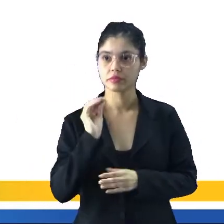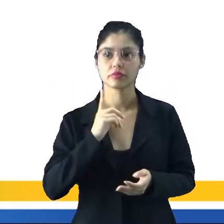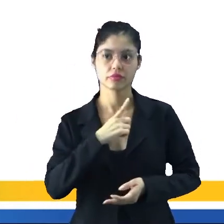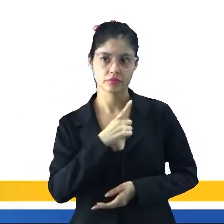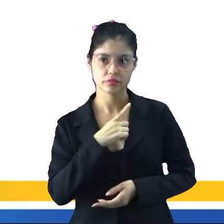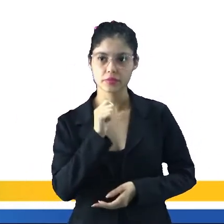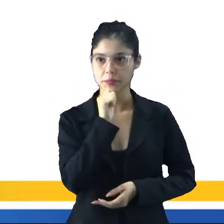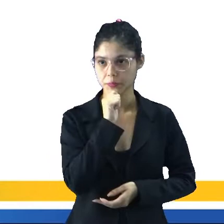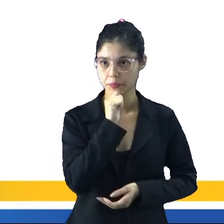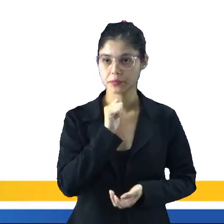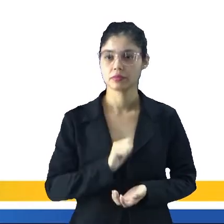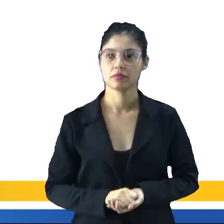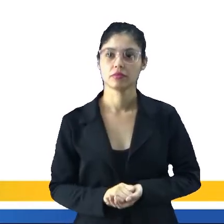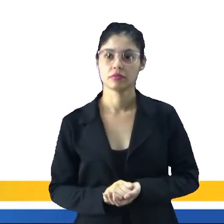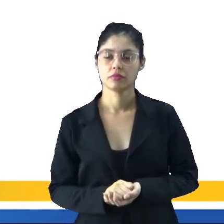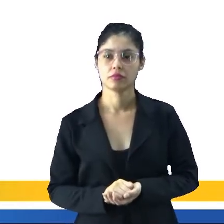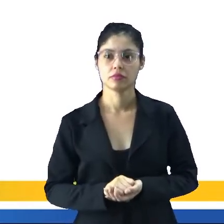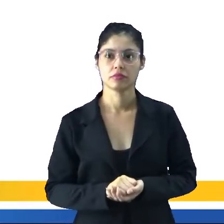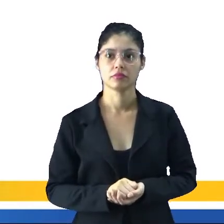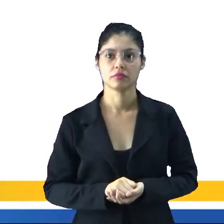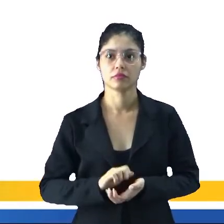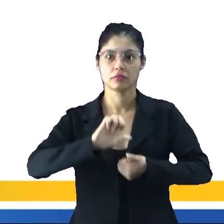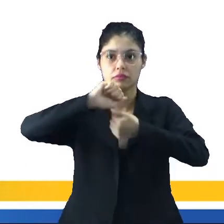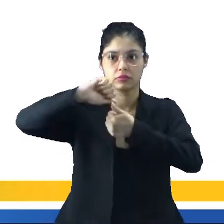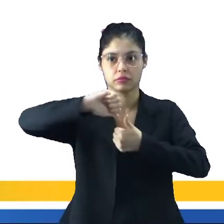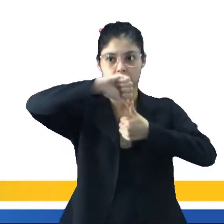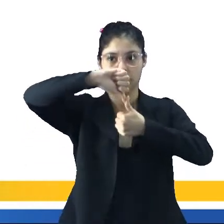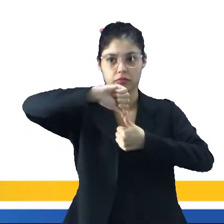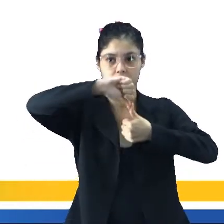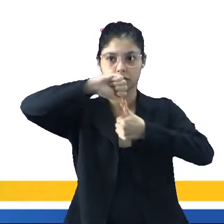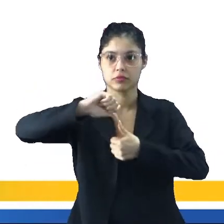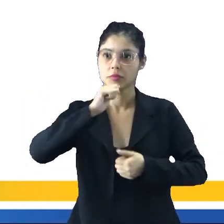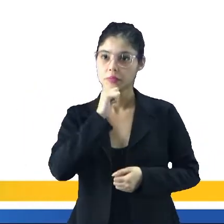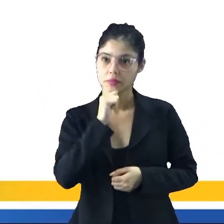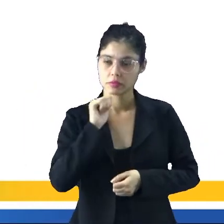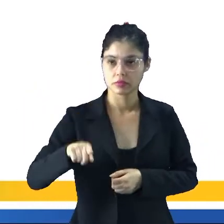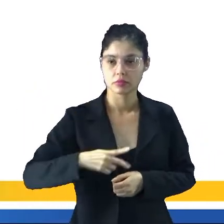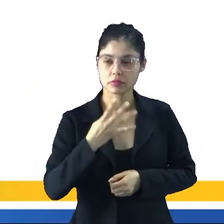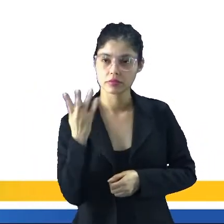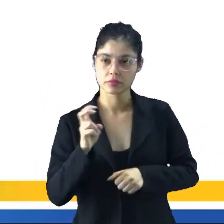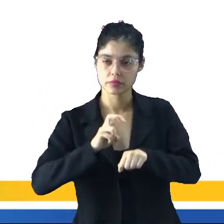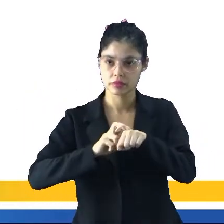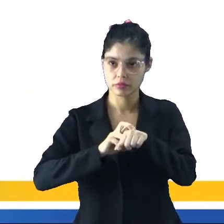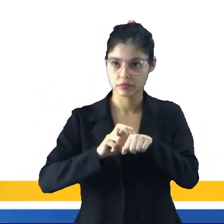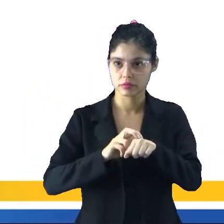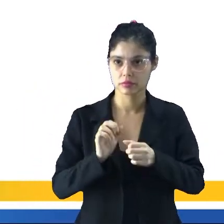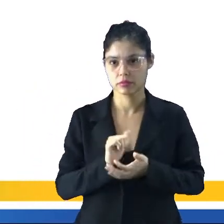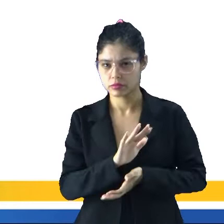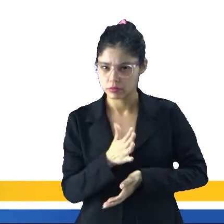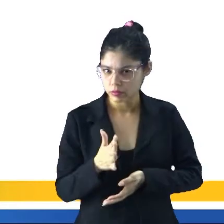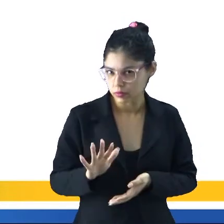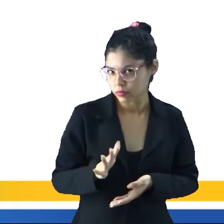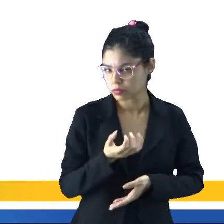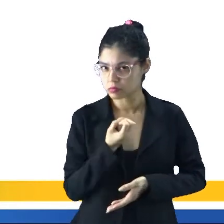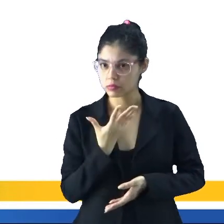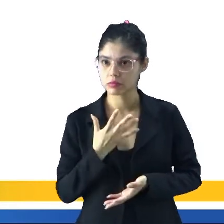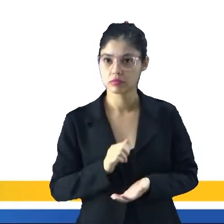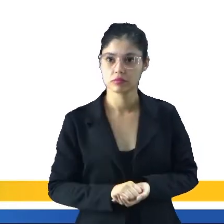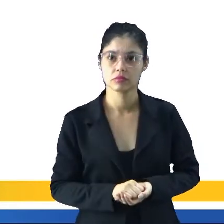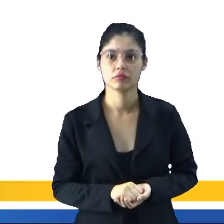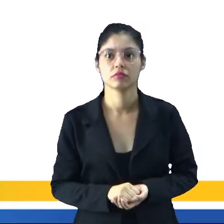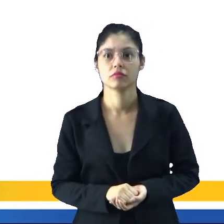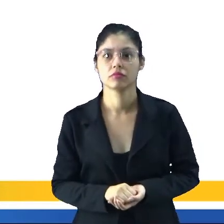existente ainda. No centro-oeste, de verde, uma quantidade relativamente, né, boa.